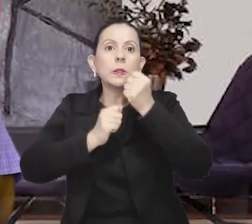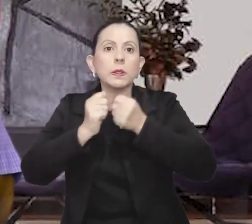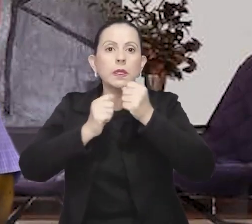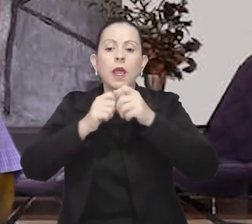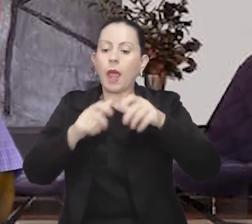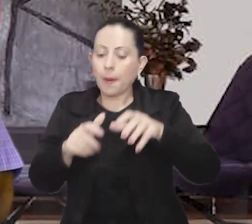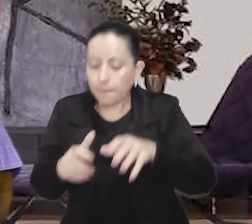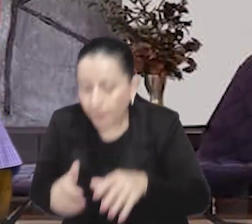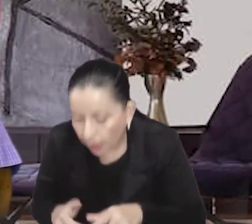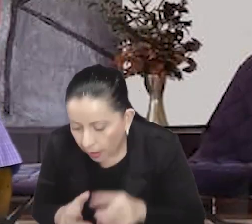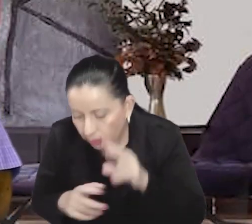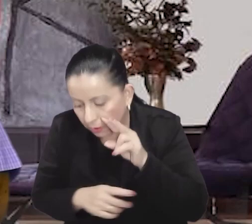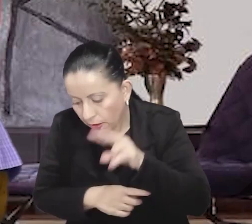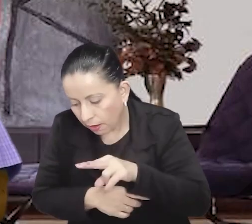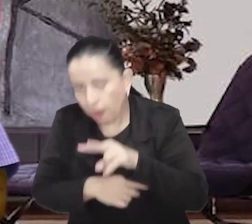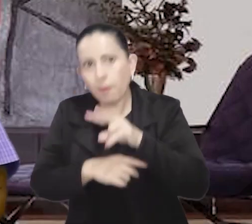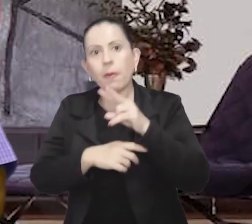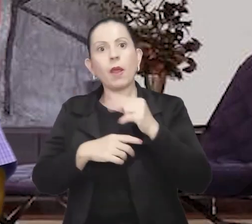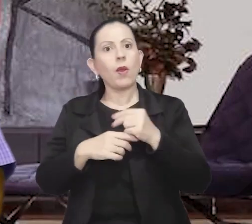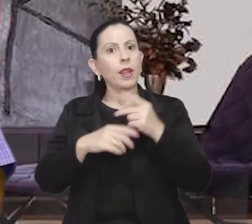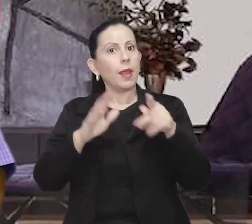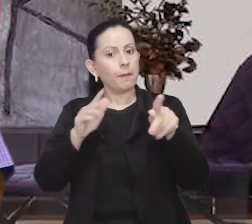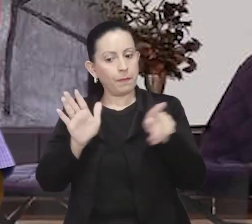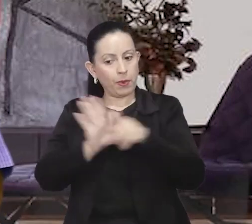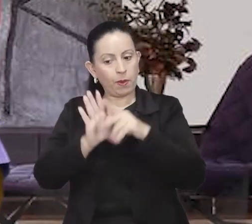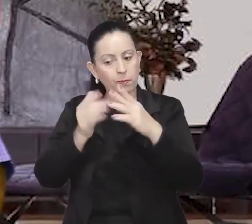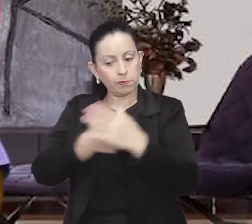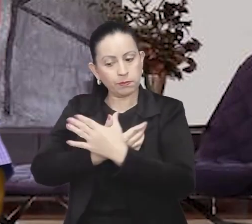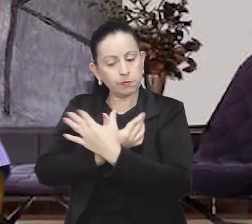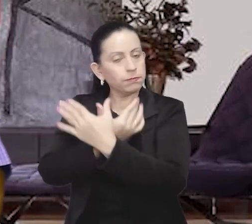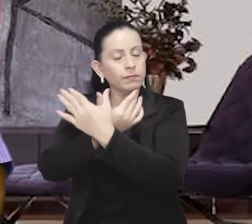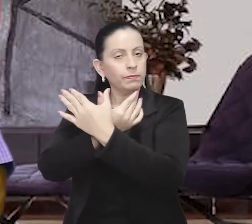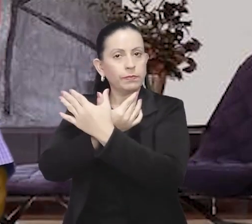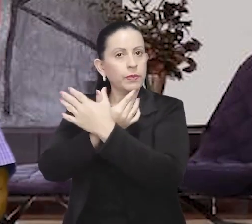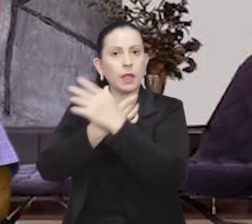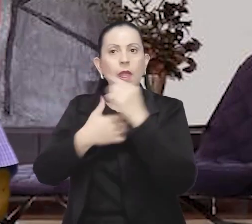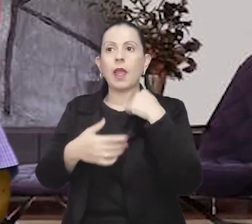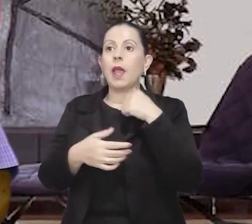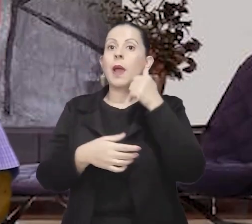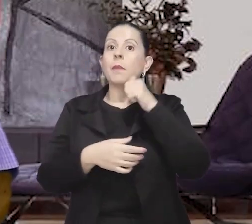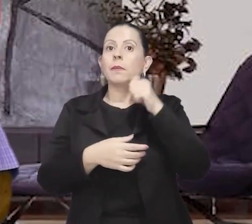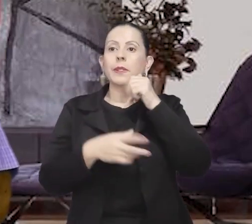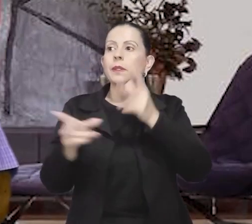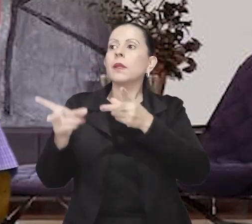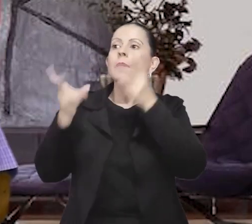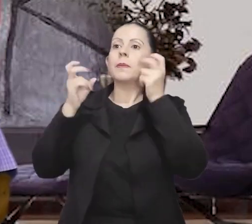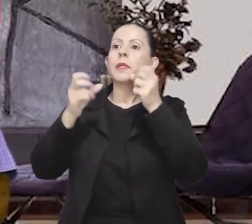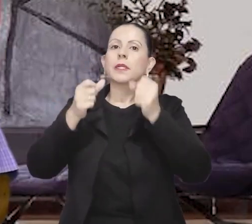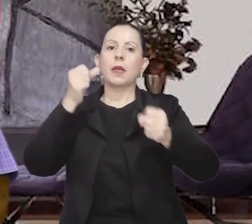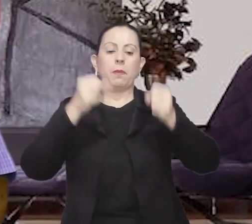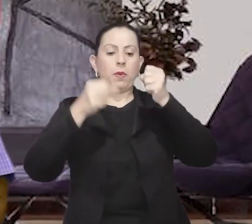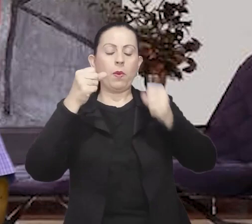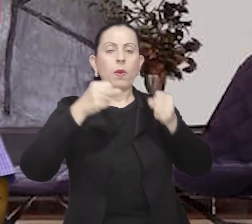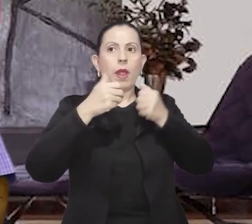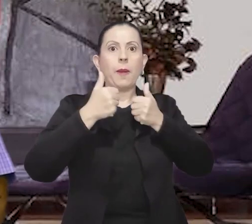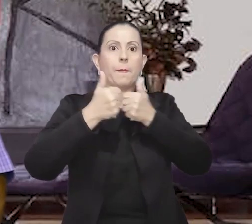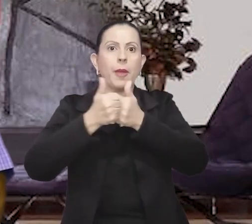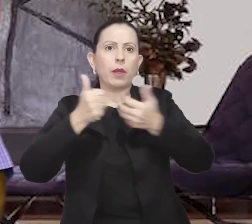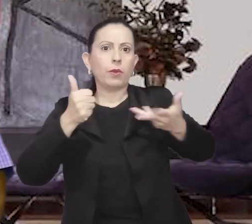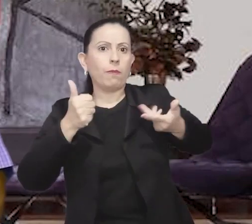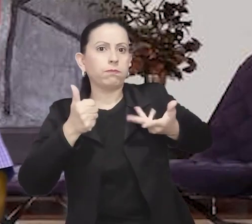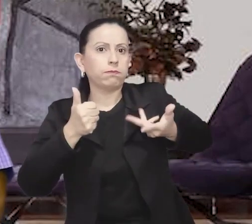pousando no meio do asfalto. A menina corre logo atrás e abaixa-se para contemplar um inseto.